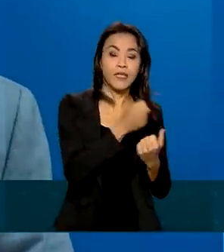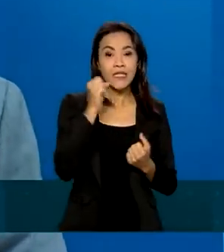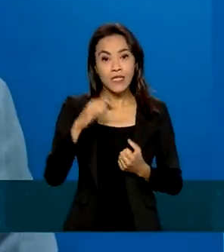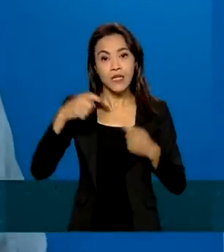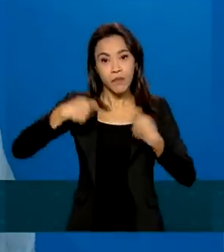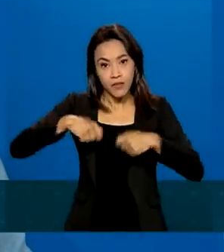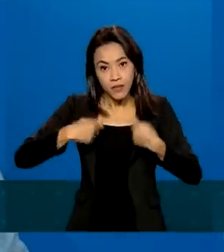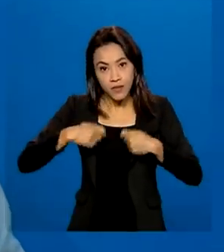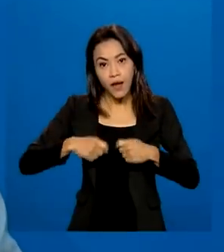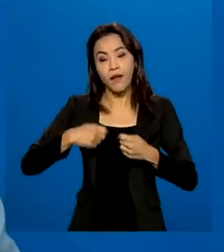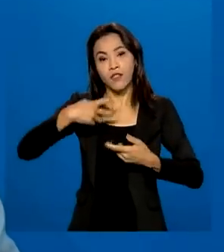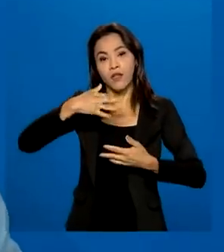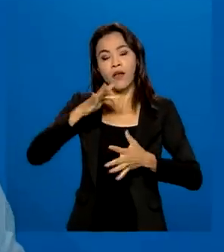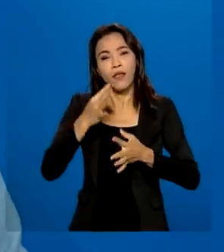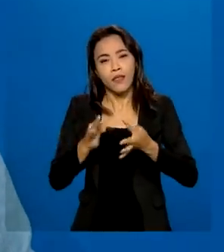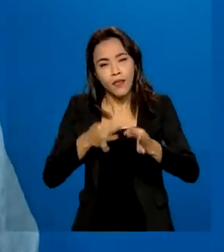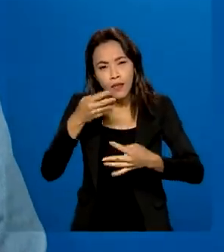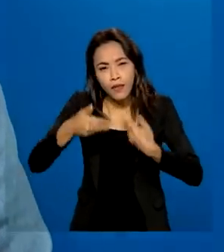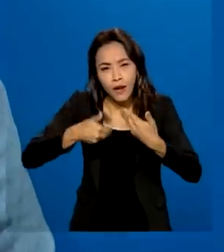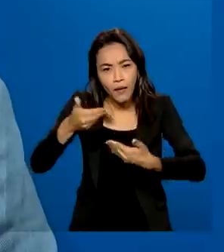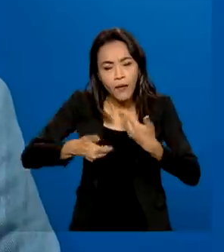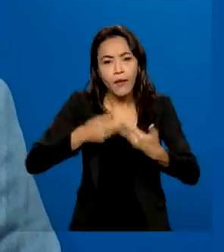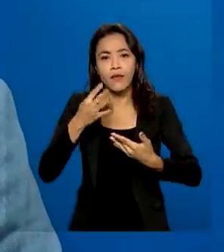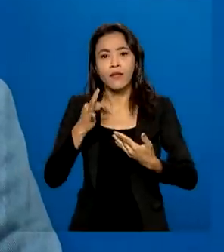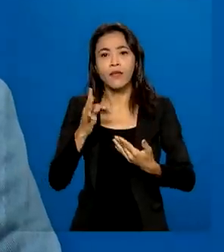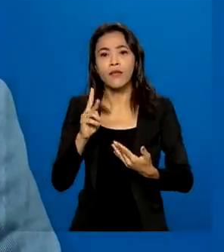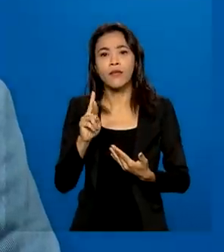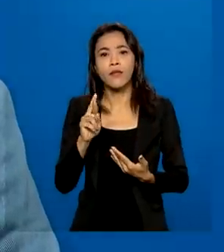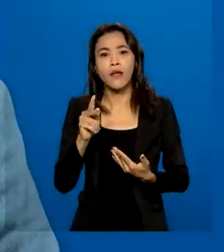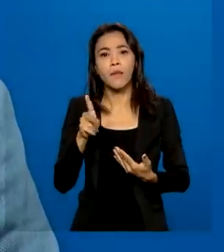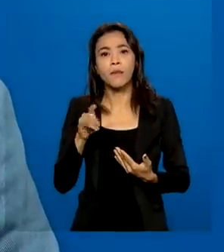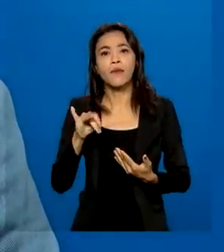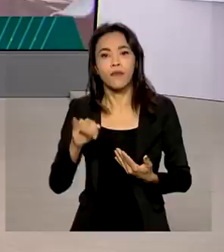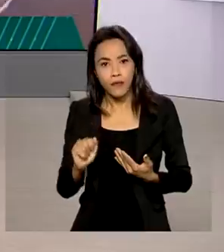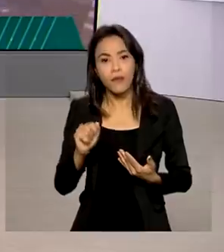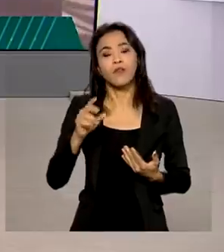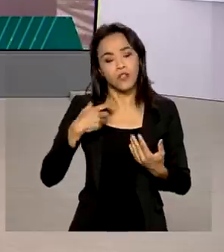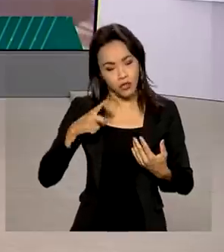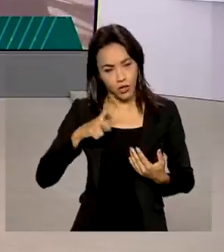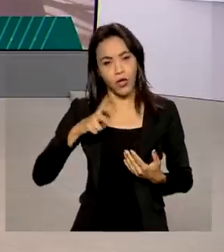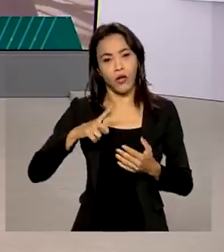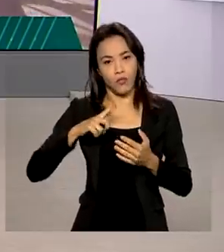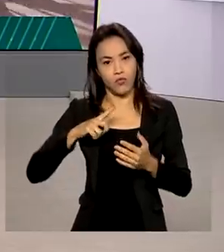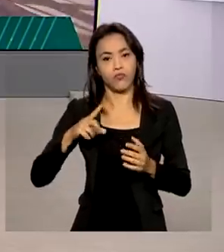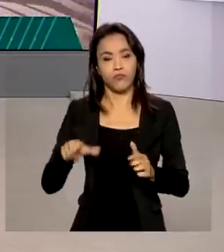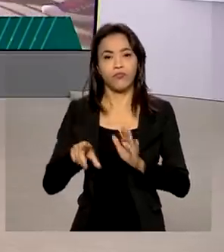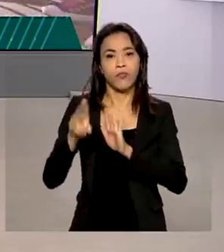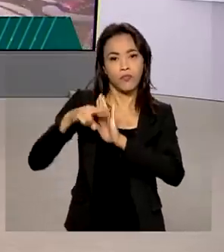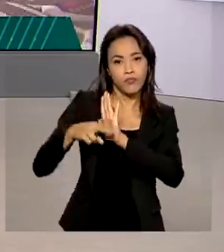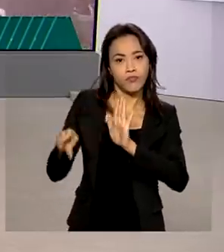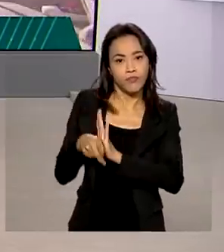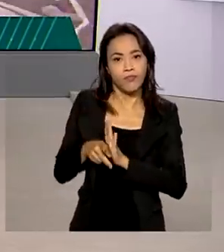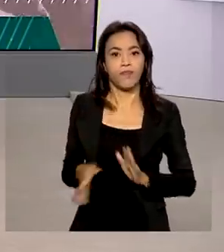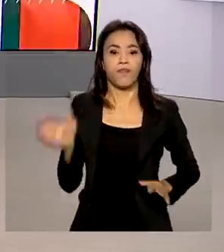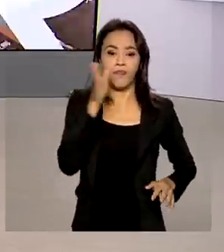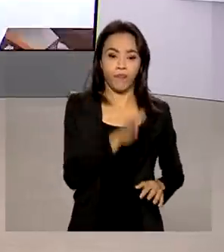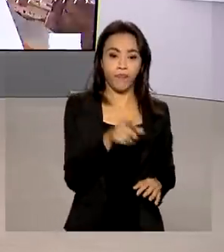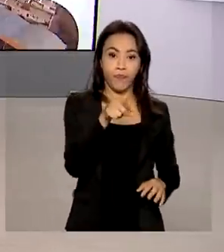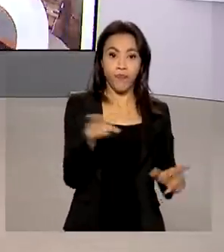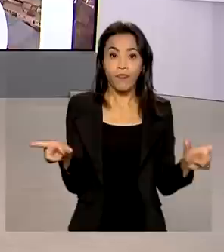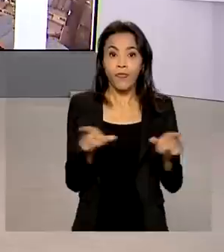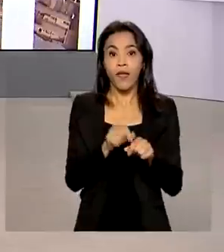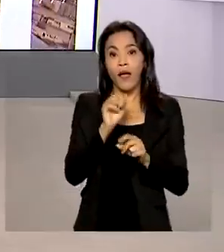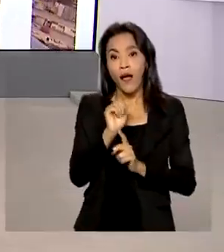de terapia intensiva, nós temos leitos de terapia intensiva. A Agência Nacional de Transportes